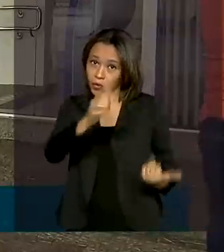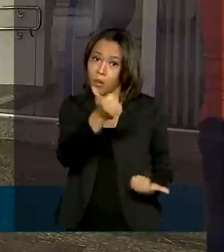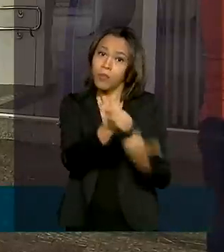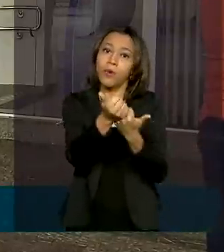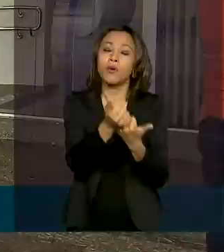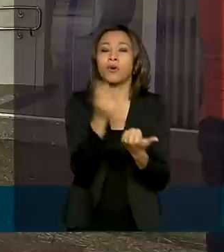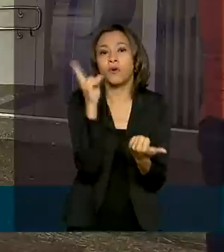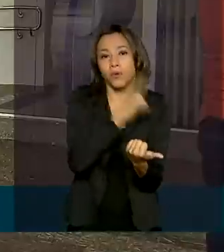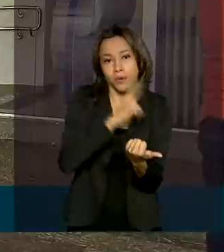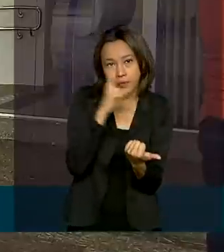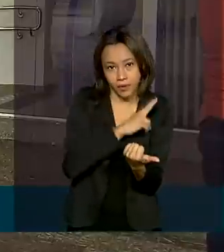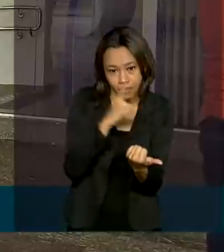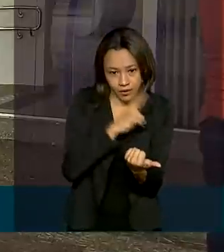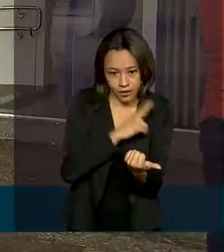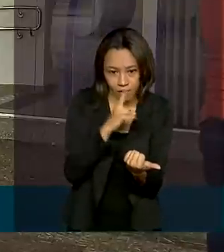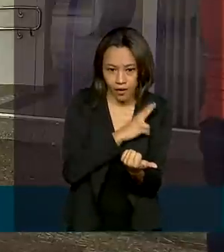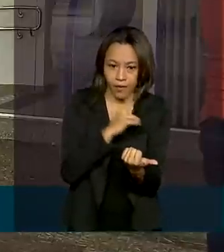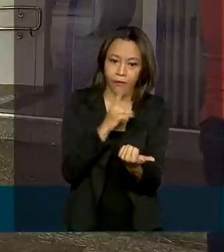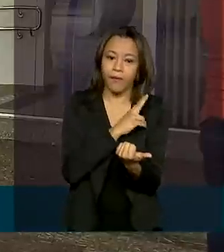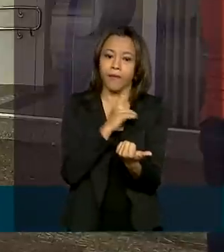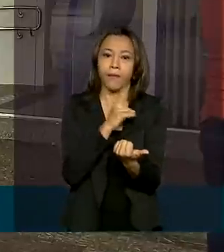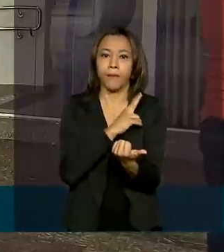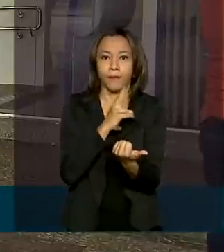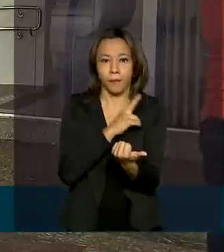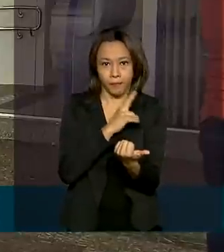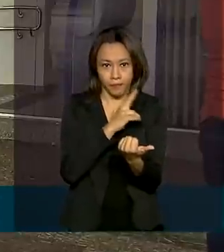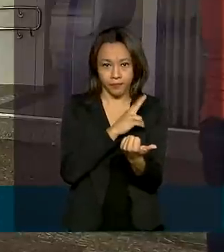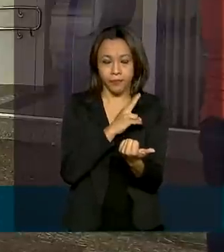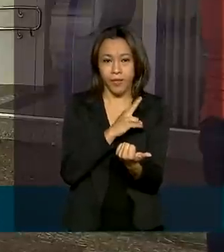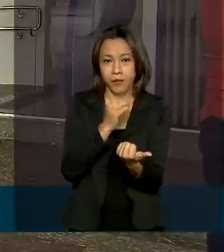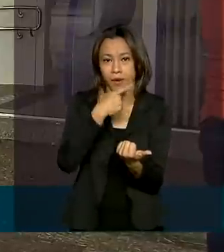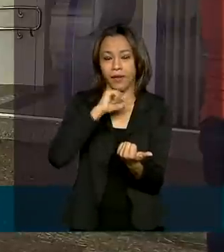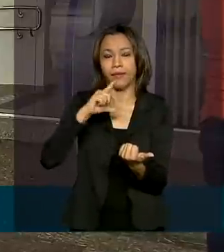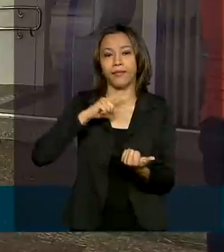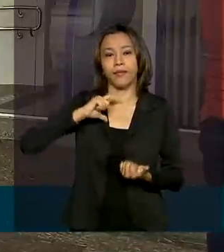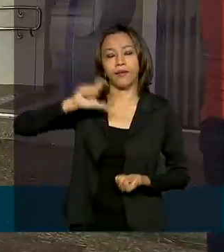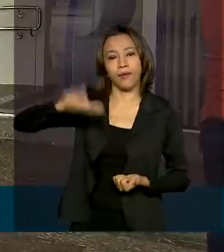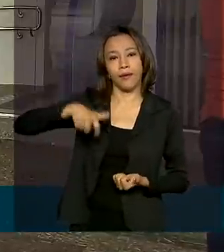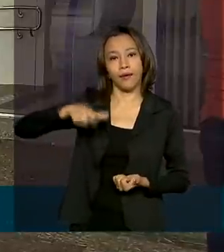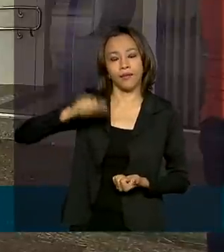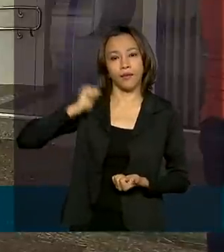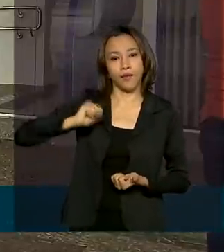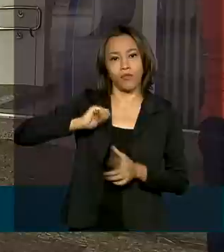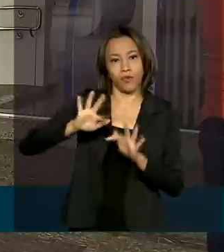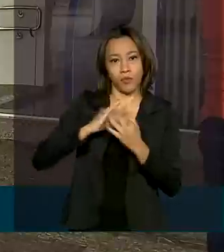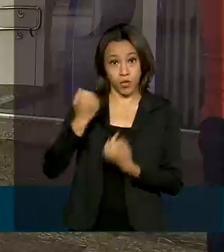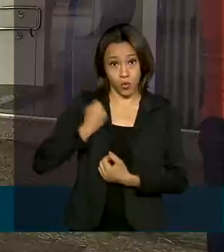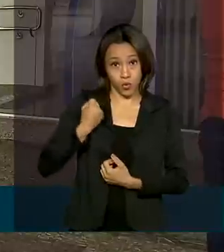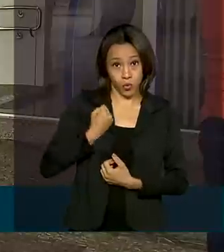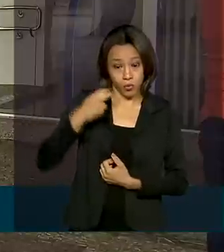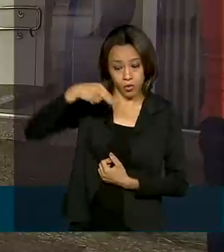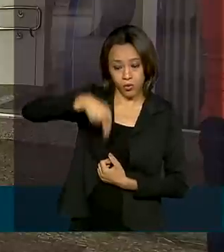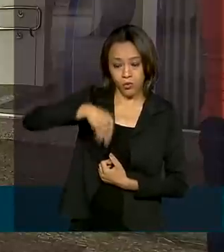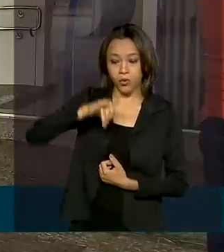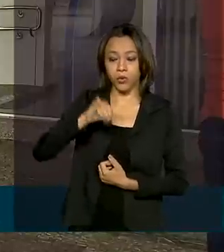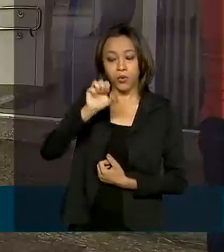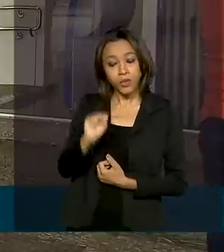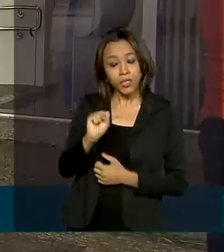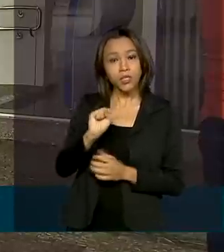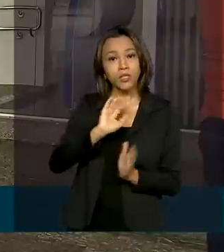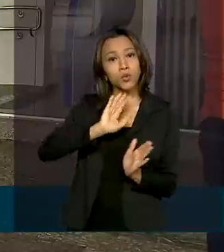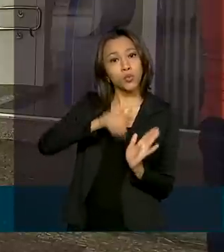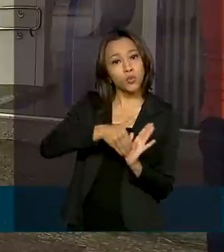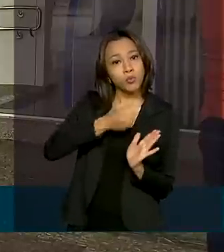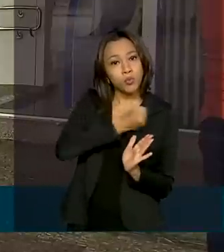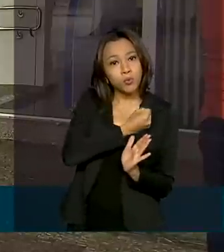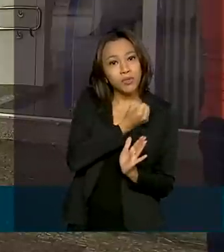beneficiários do Bolsa Família com número de identificação social, o NIS, final